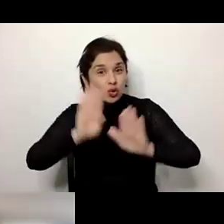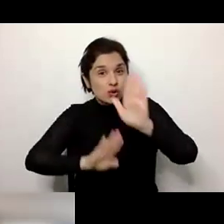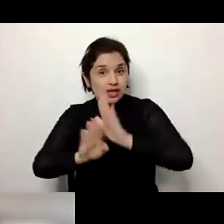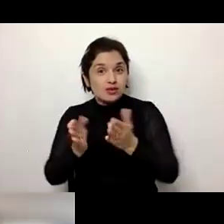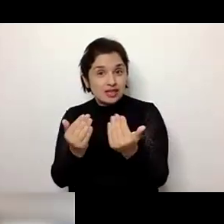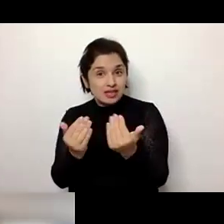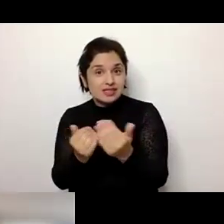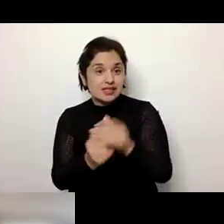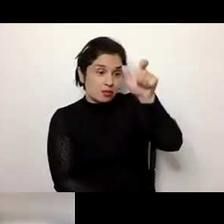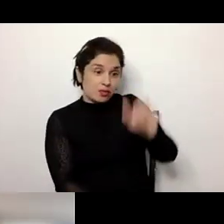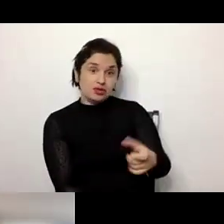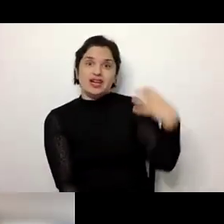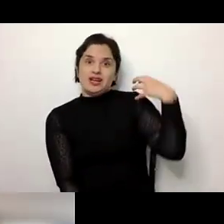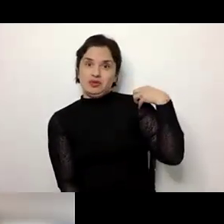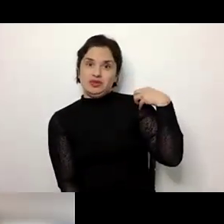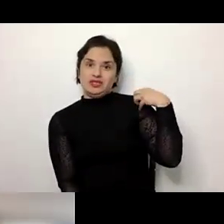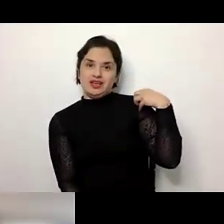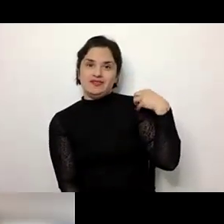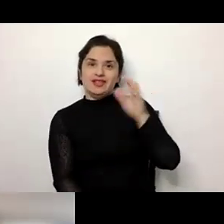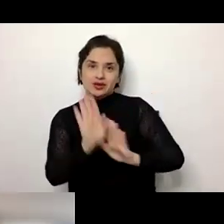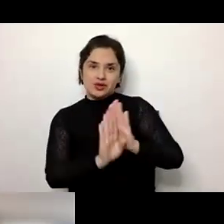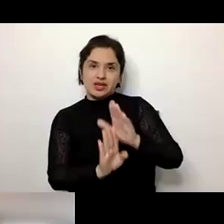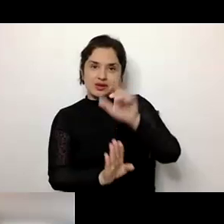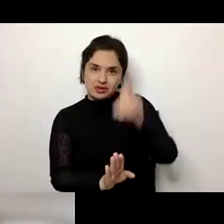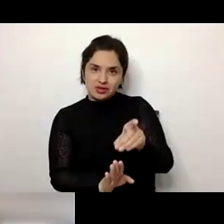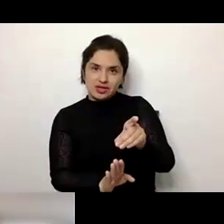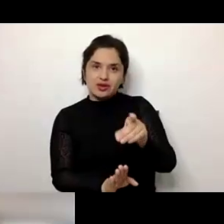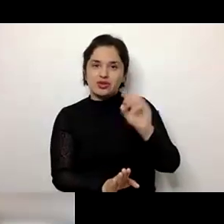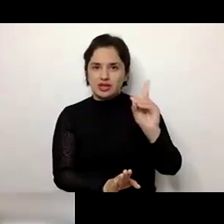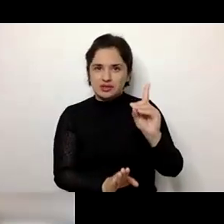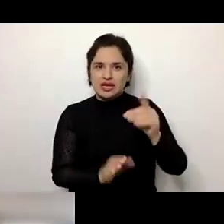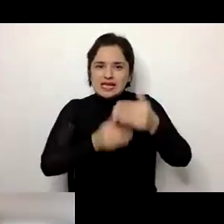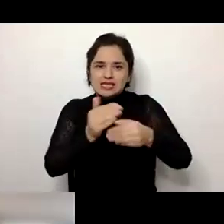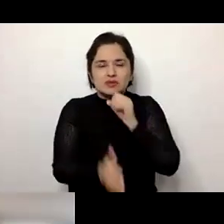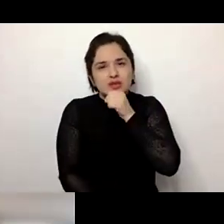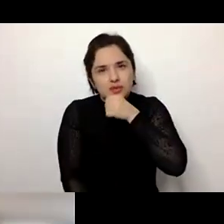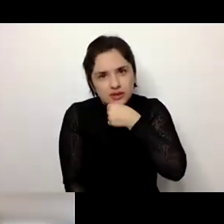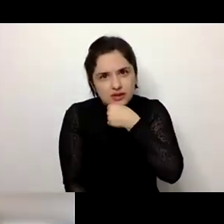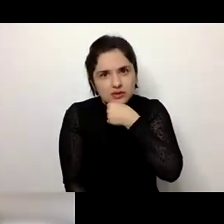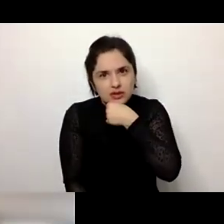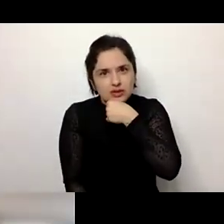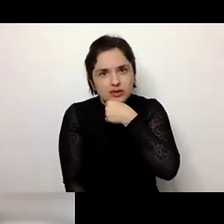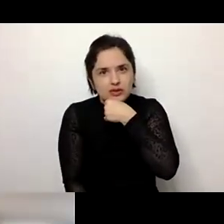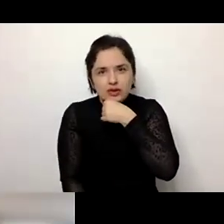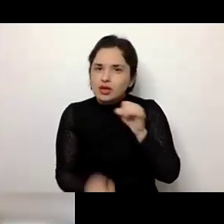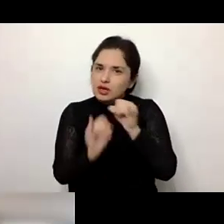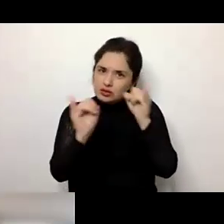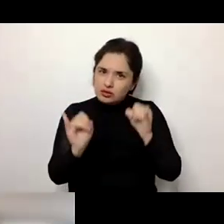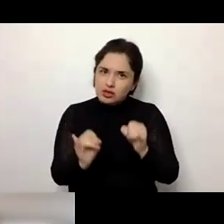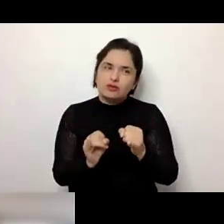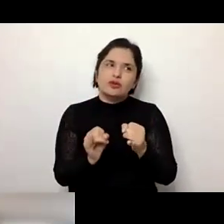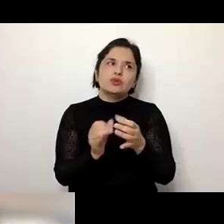cuidadores das pessoas com deficiência e esse processo de envelhecimento ele traz isso de uma forma muito